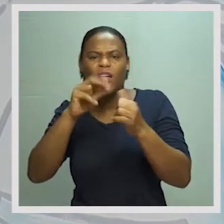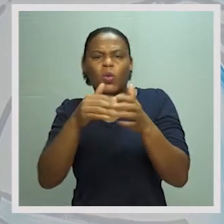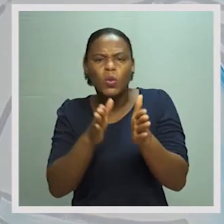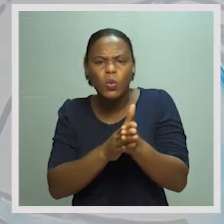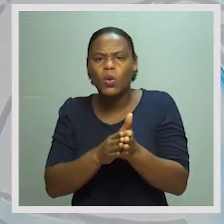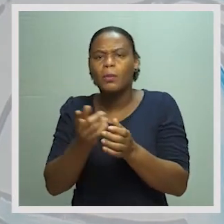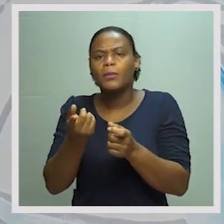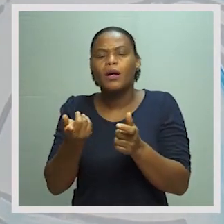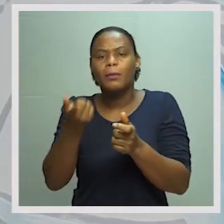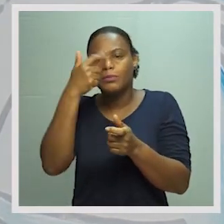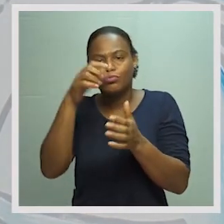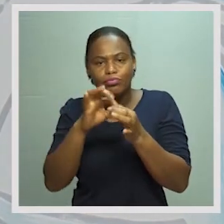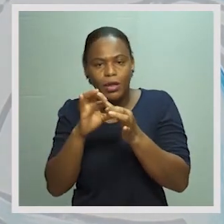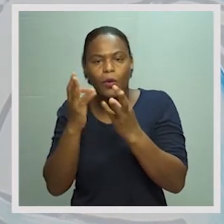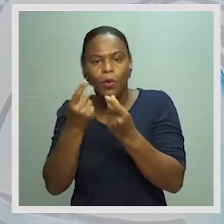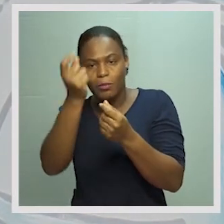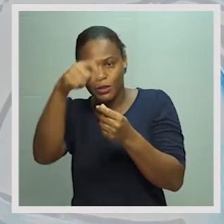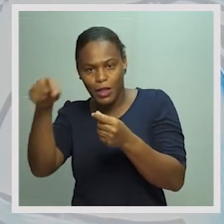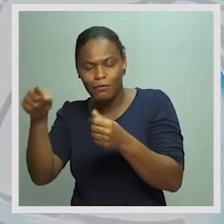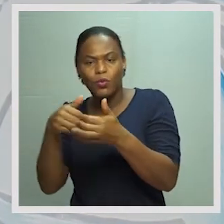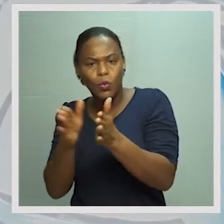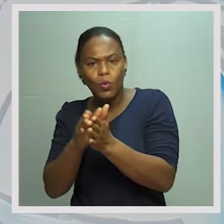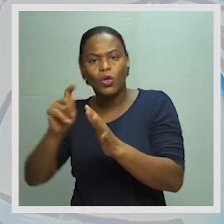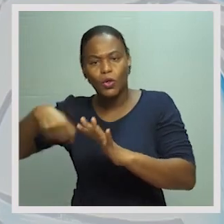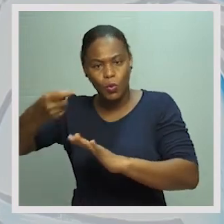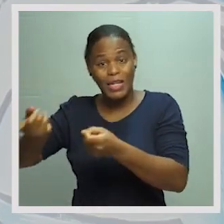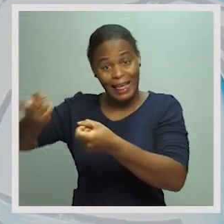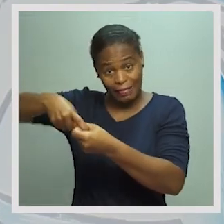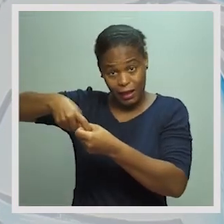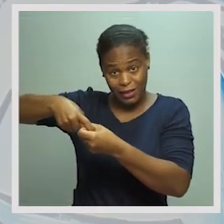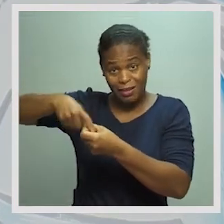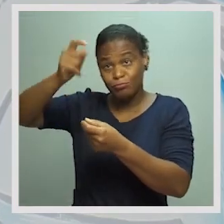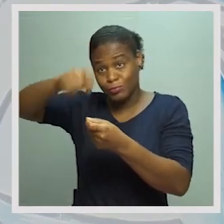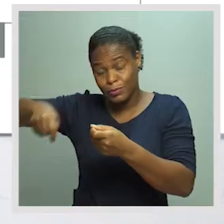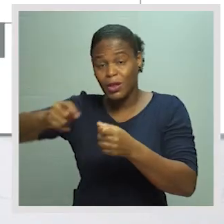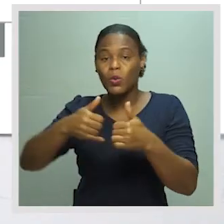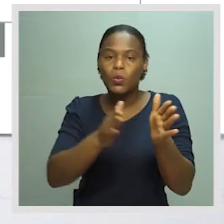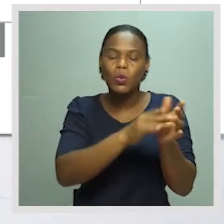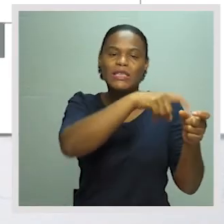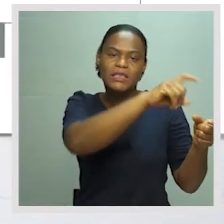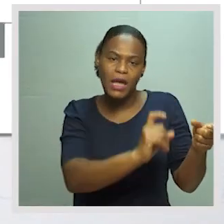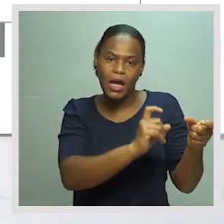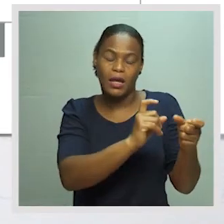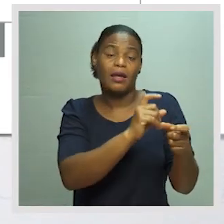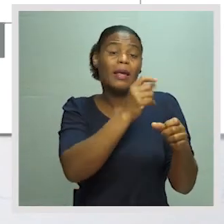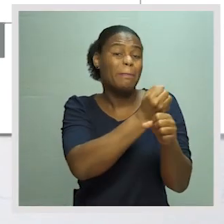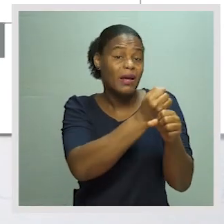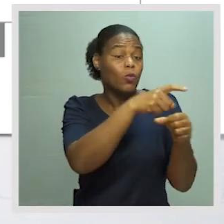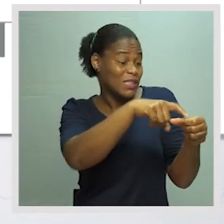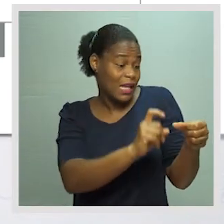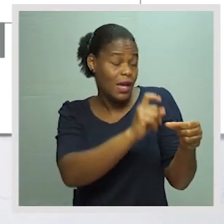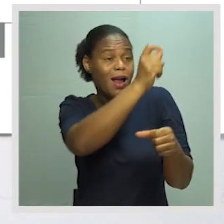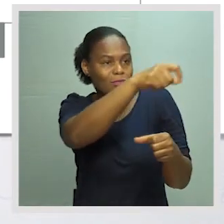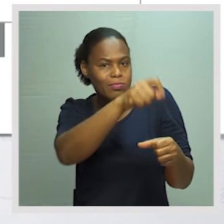colocar. Vamos ver todos os empregos deste agente econômico e vamos colocar. No final, vamos verificar